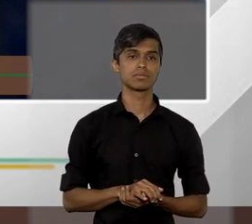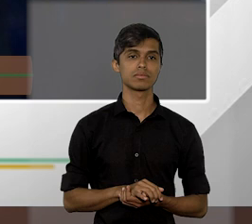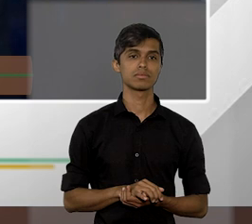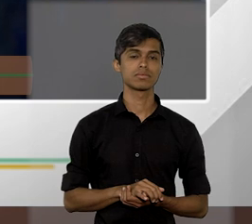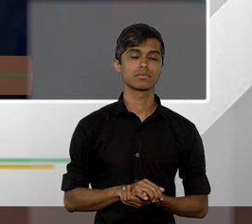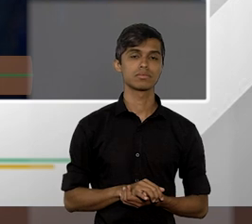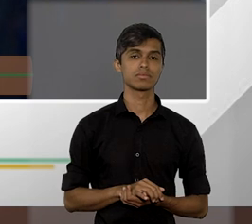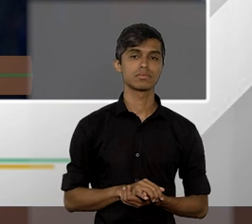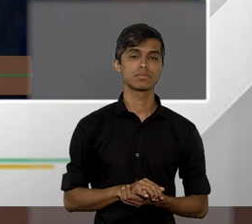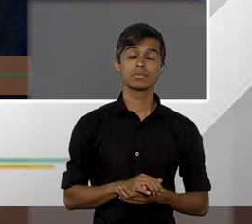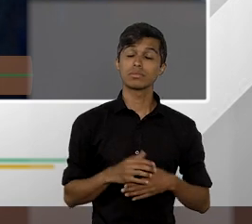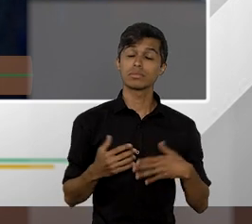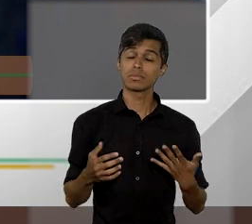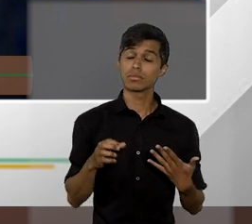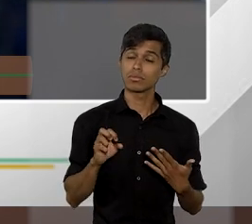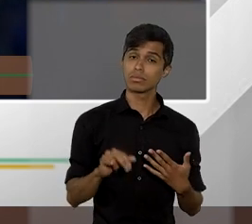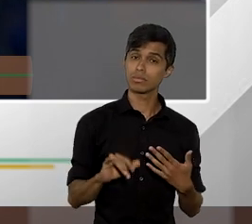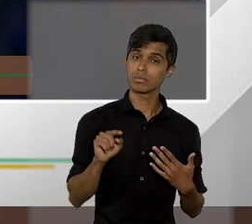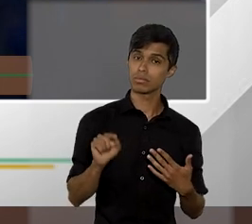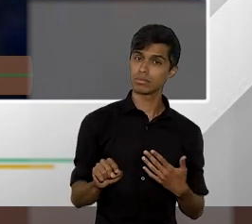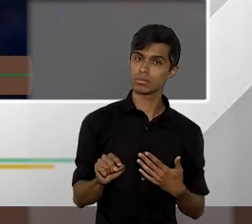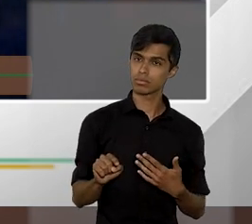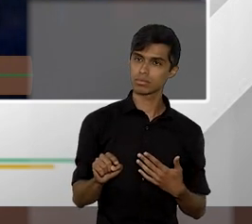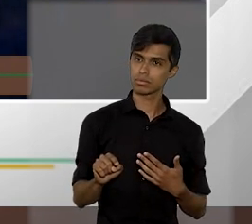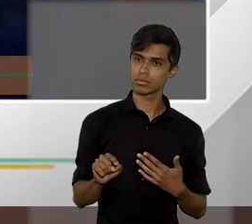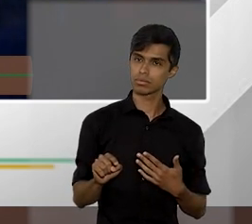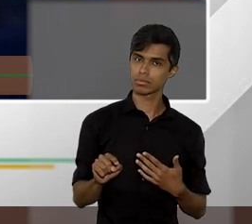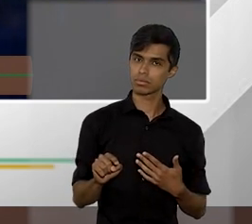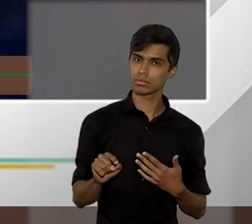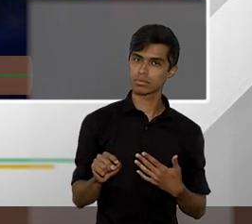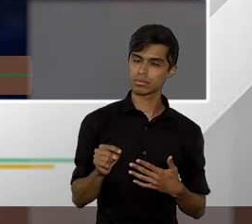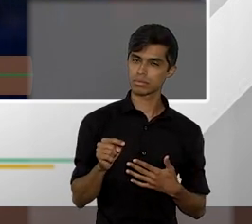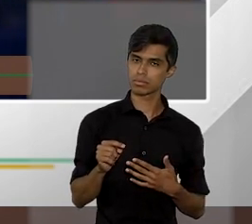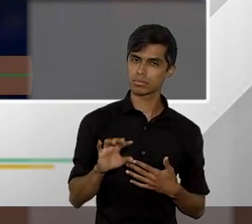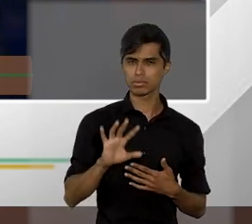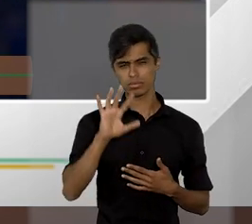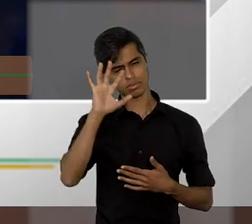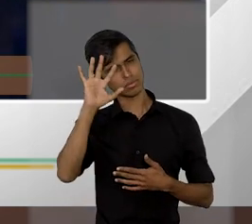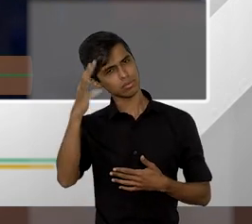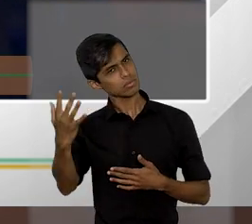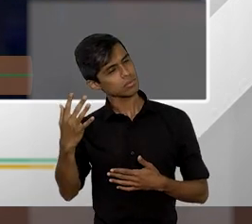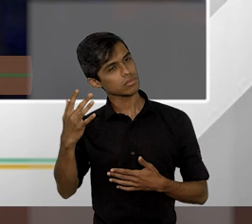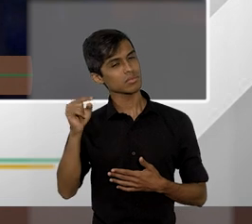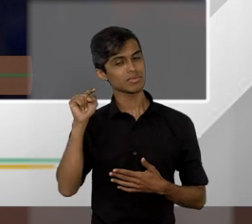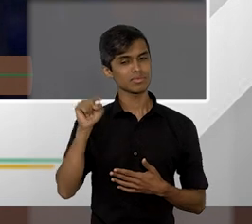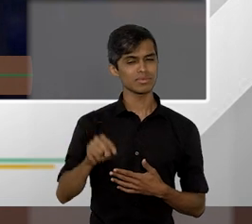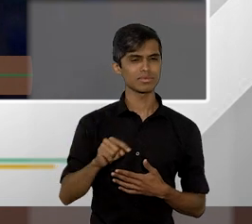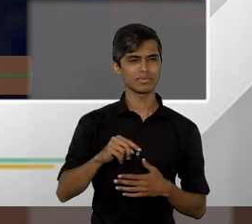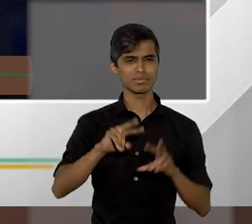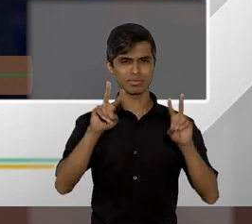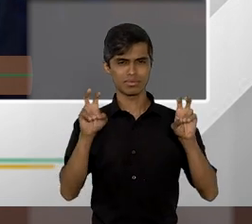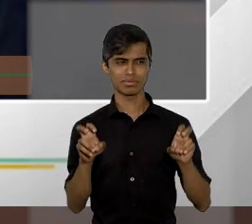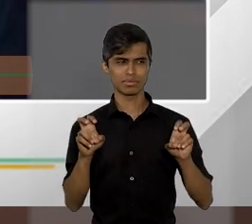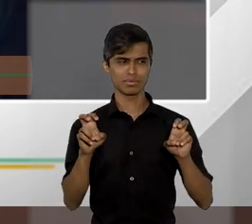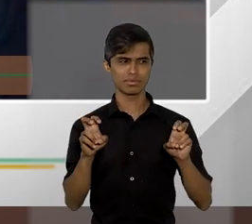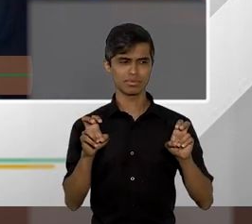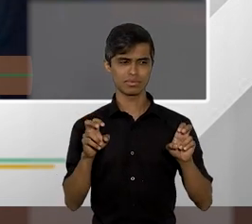e se essas se essas decisões se essas questões